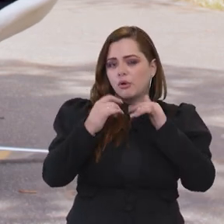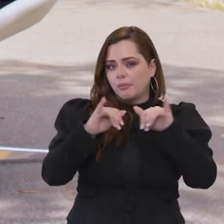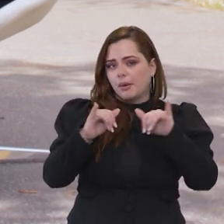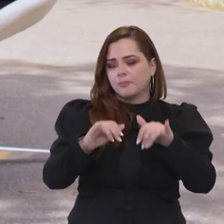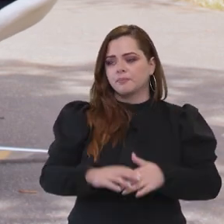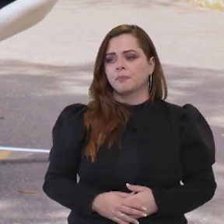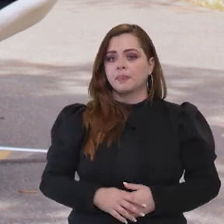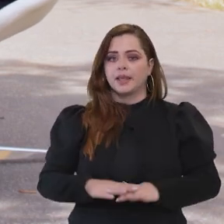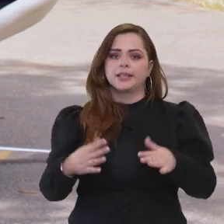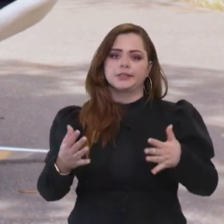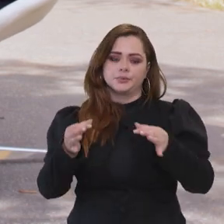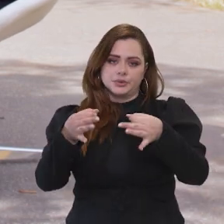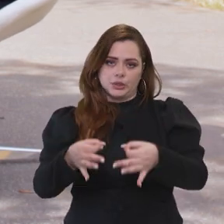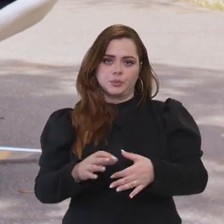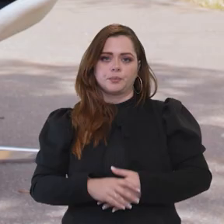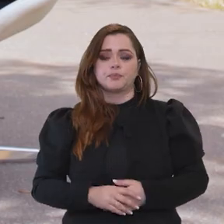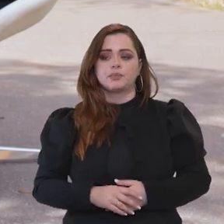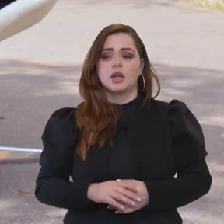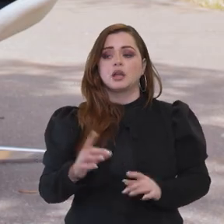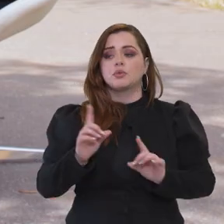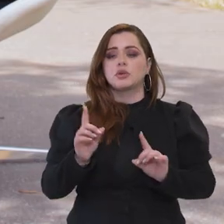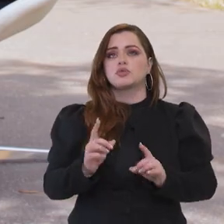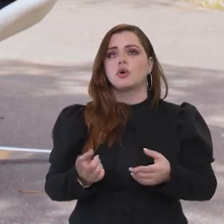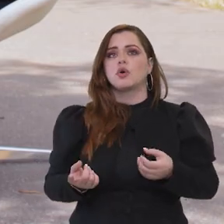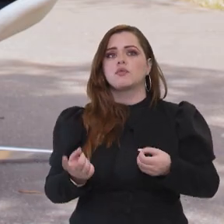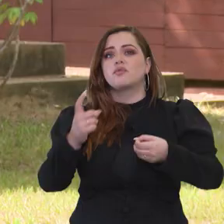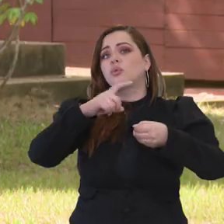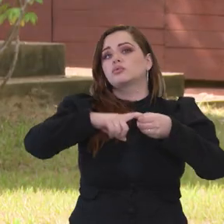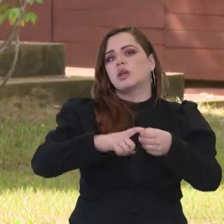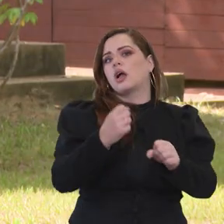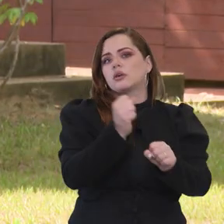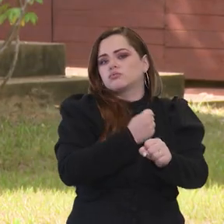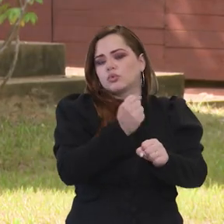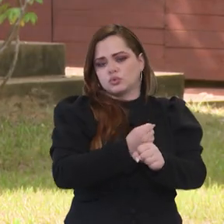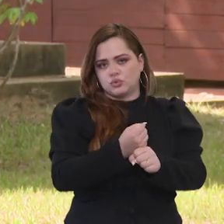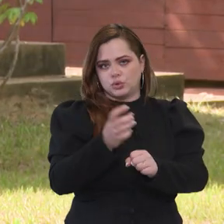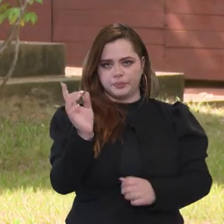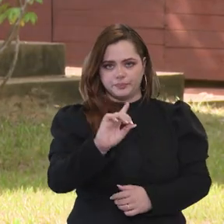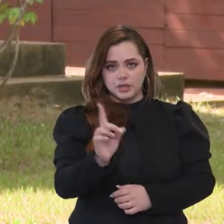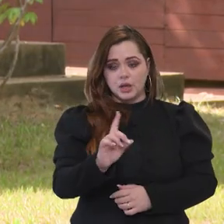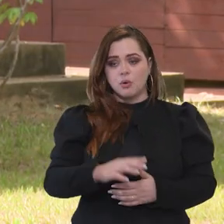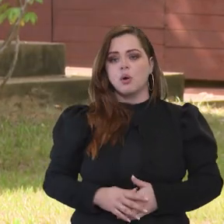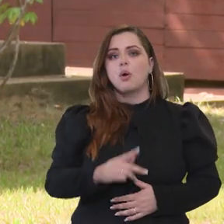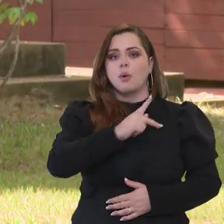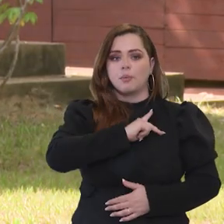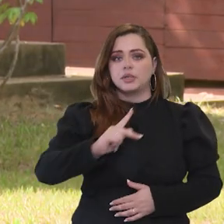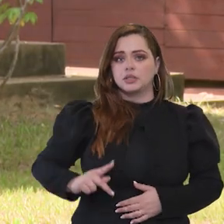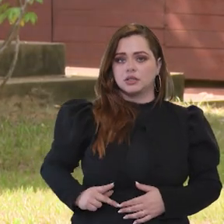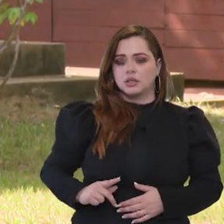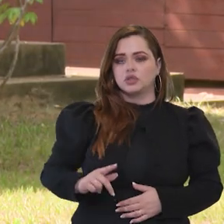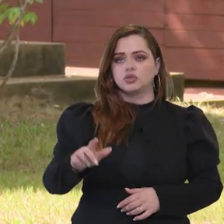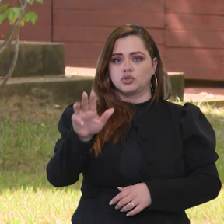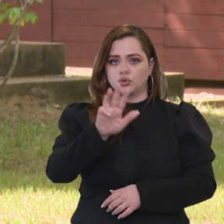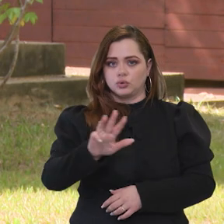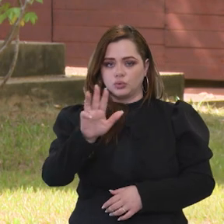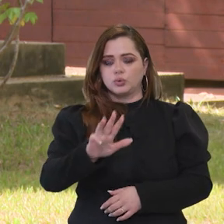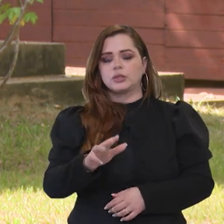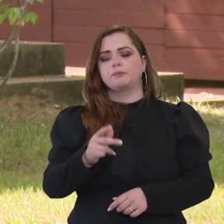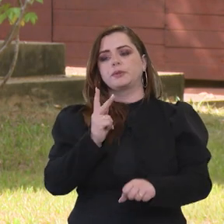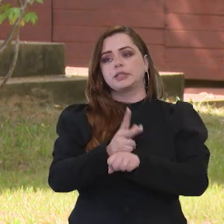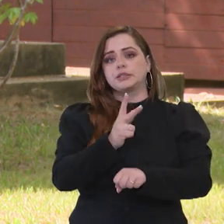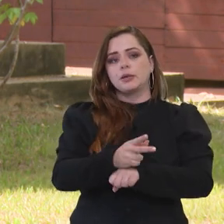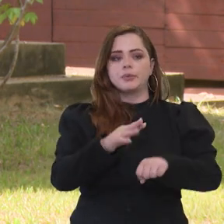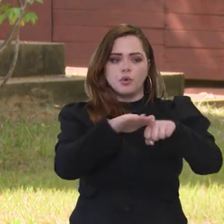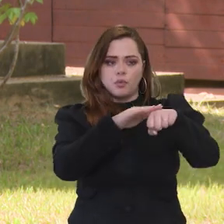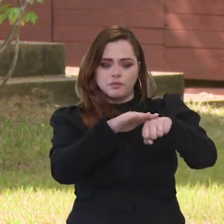Exatamente. O presidente Lula, não só o retrofit, Carol, o presidente Lula tem nos disponibilizado, tem conversado